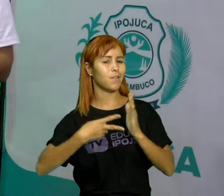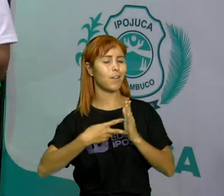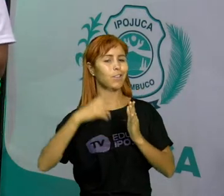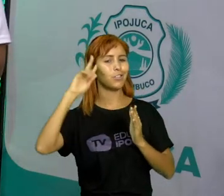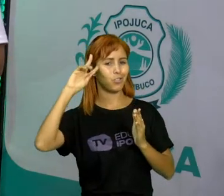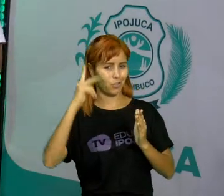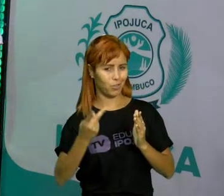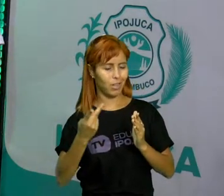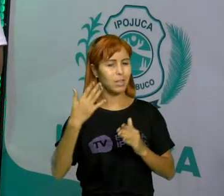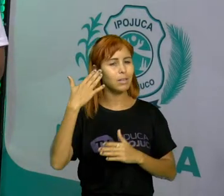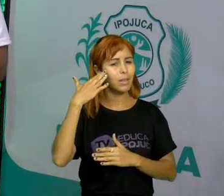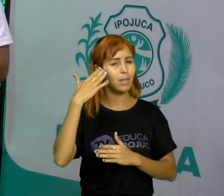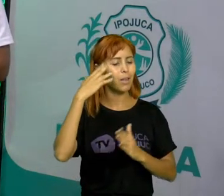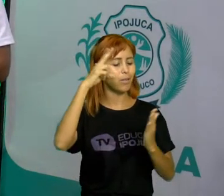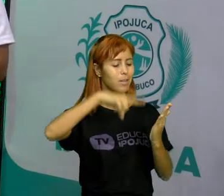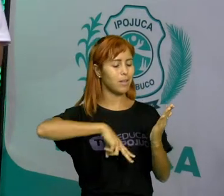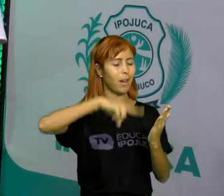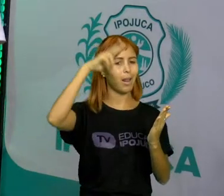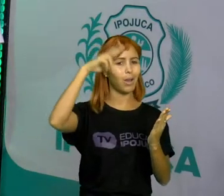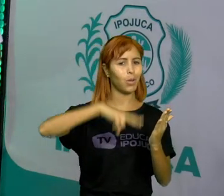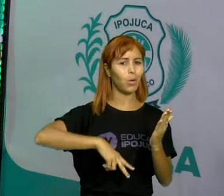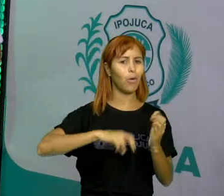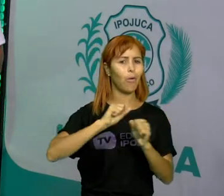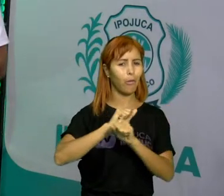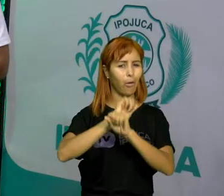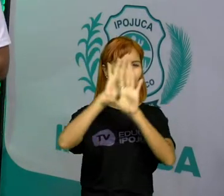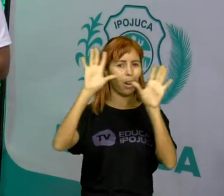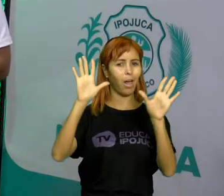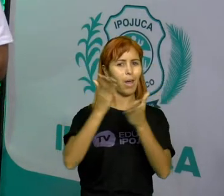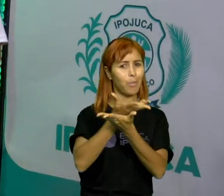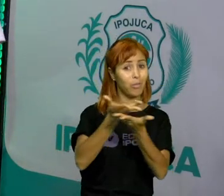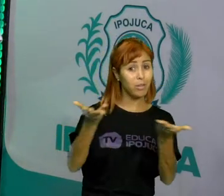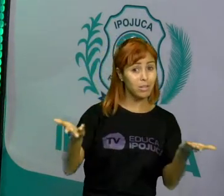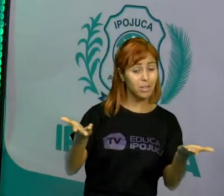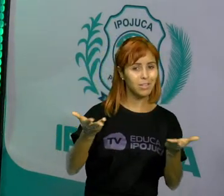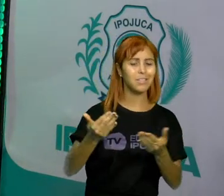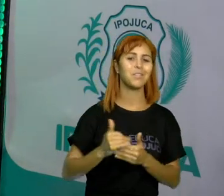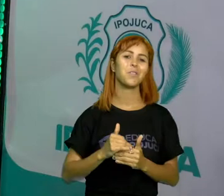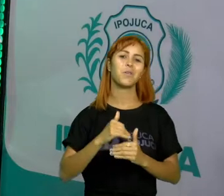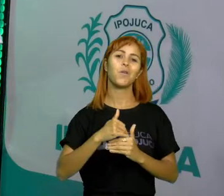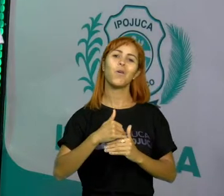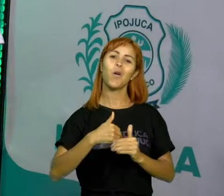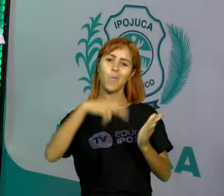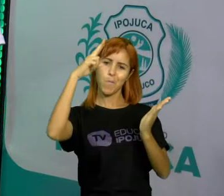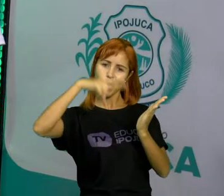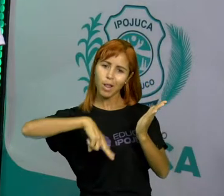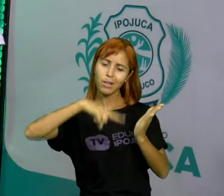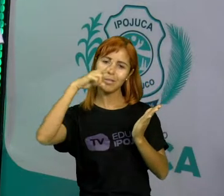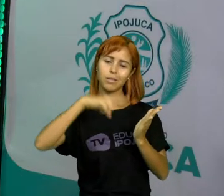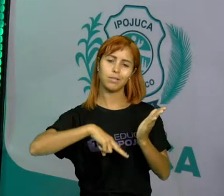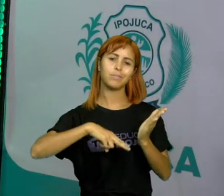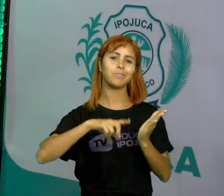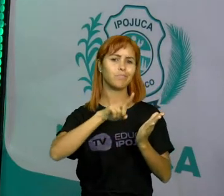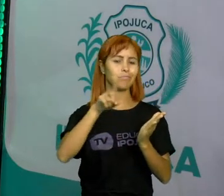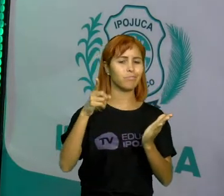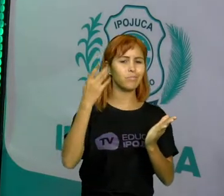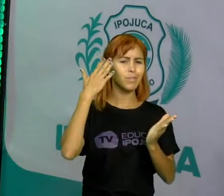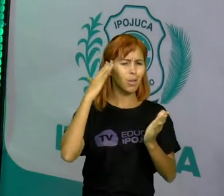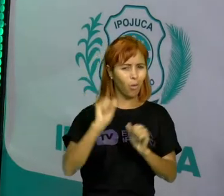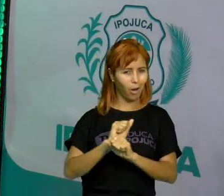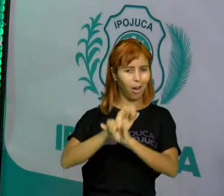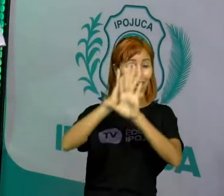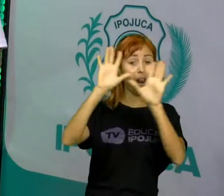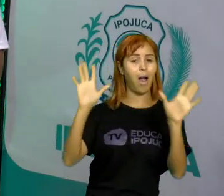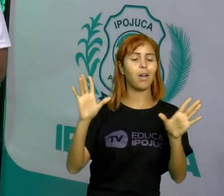Essa compreensão da leitura ficou clara para vocês? O meu processo de leitura? Ele ficou